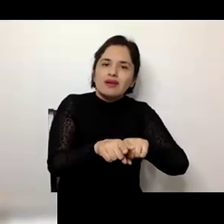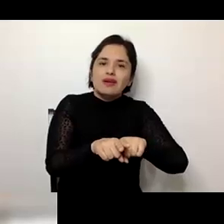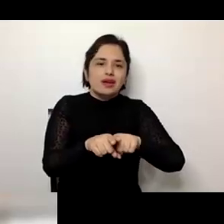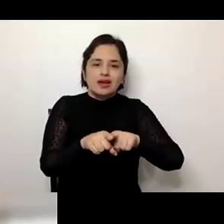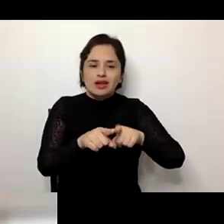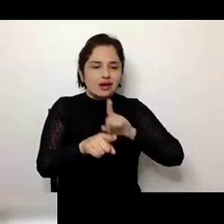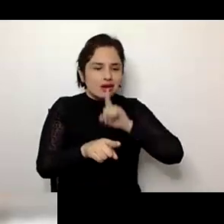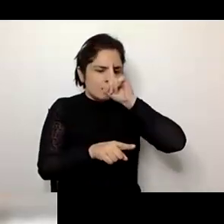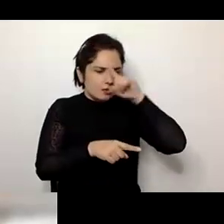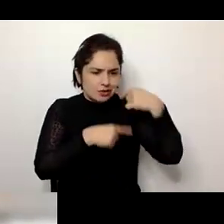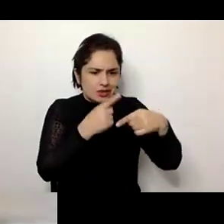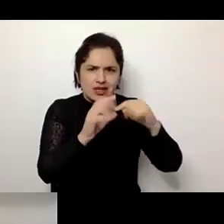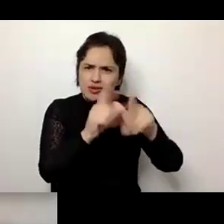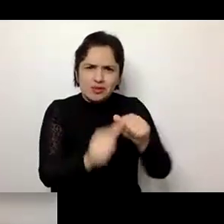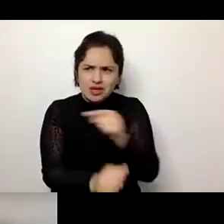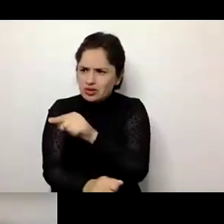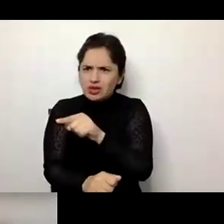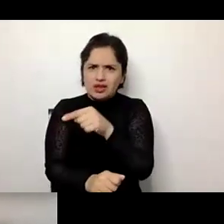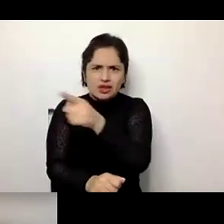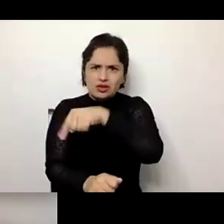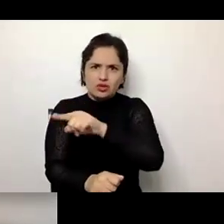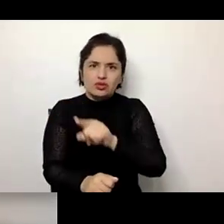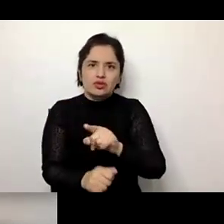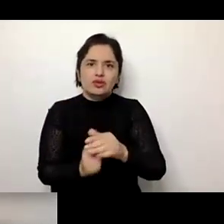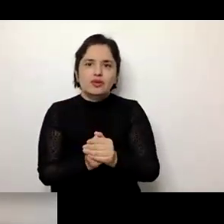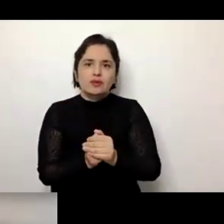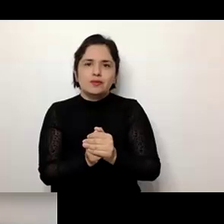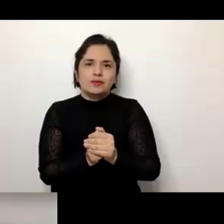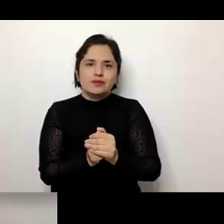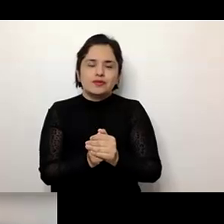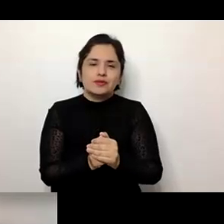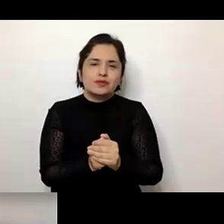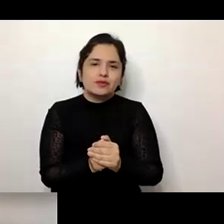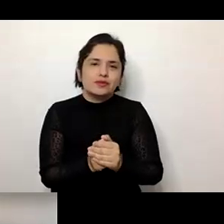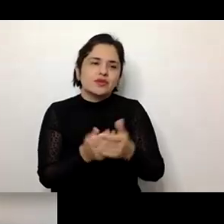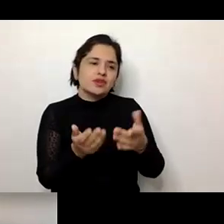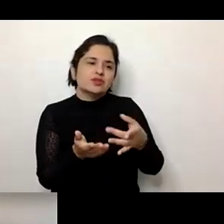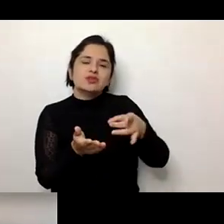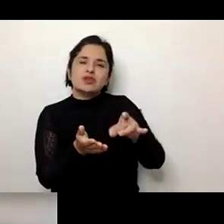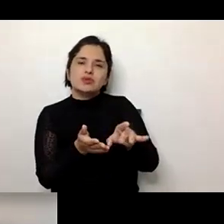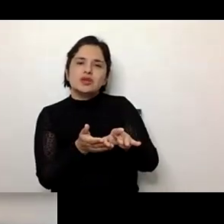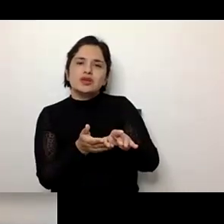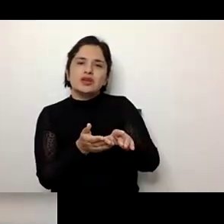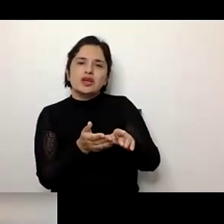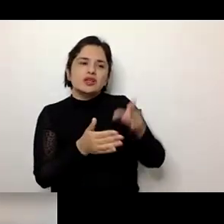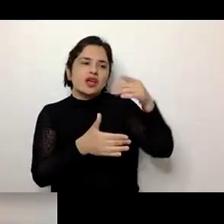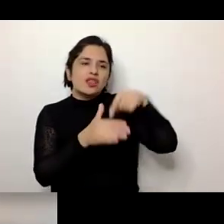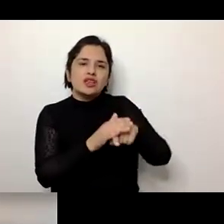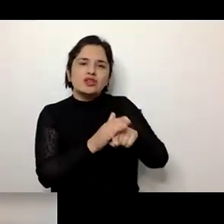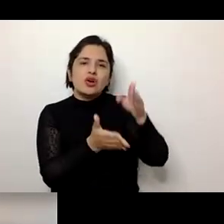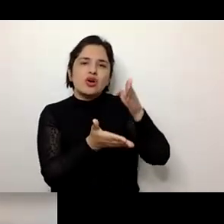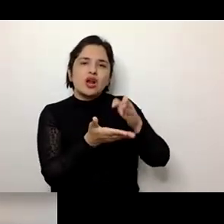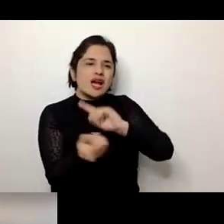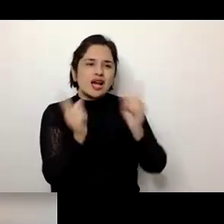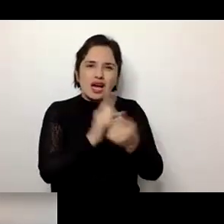não é a rotina dela e ele acaba se fechando ainda mais se isolando dessa rotina familiar, então a mudança